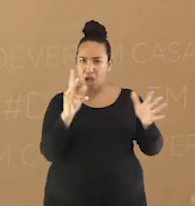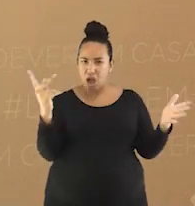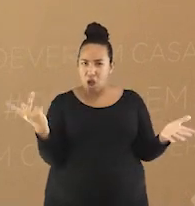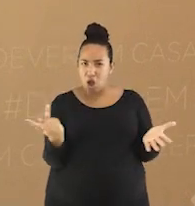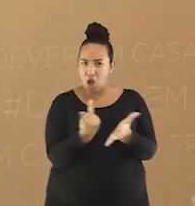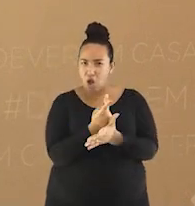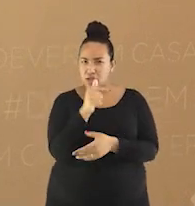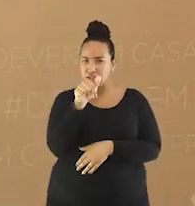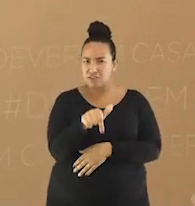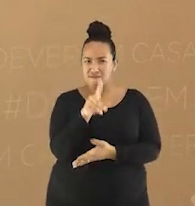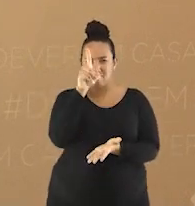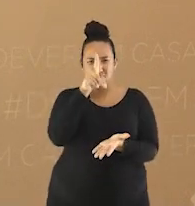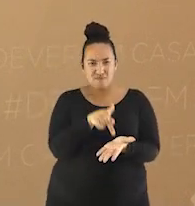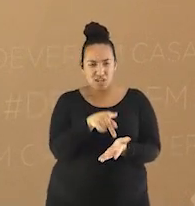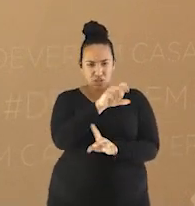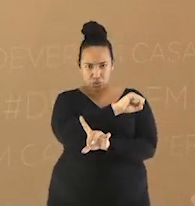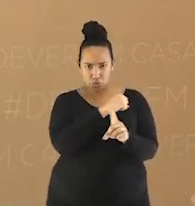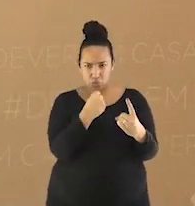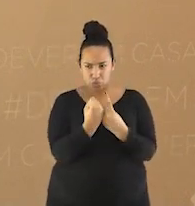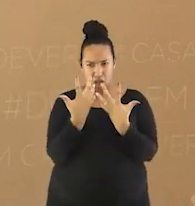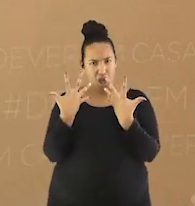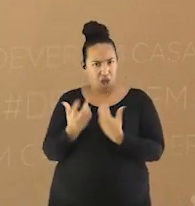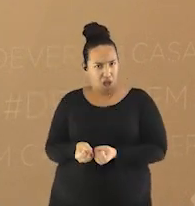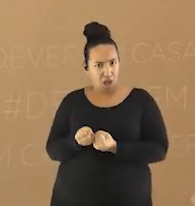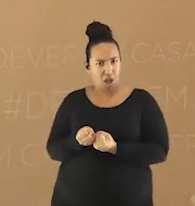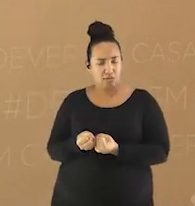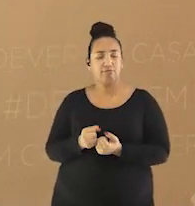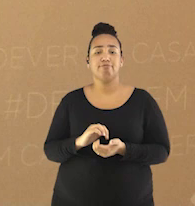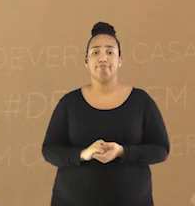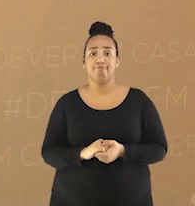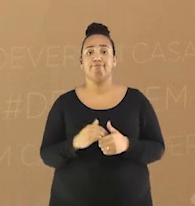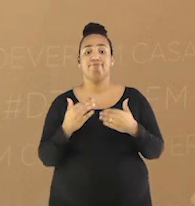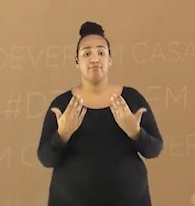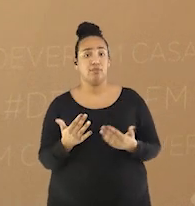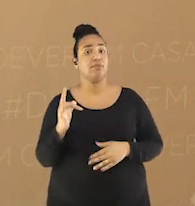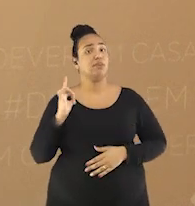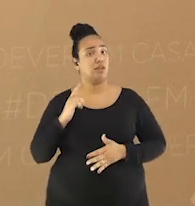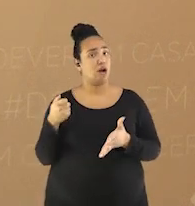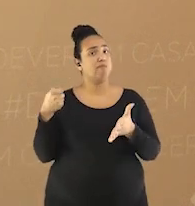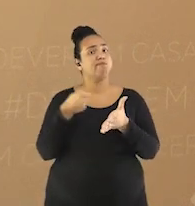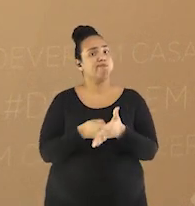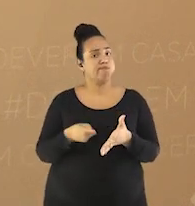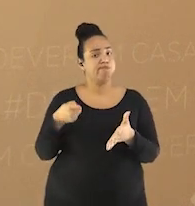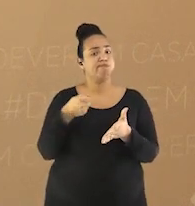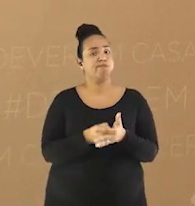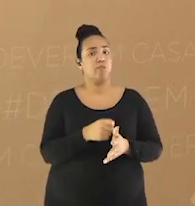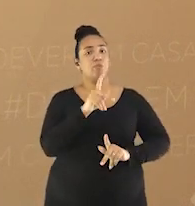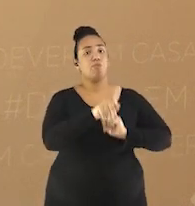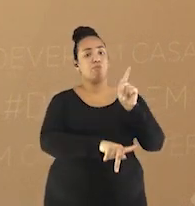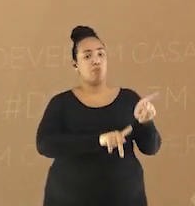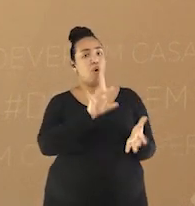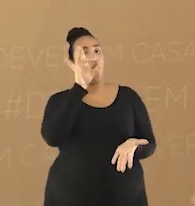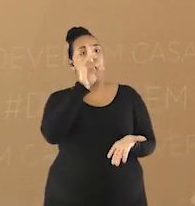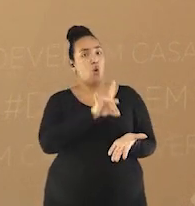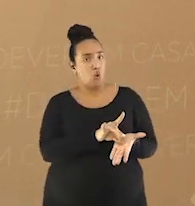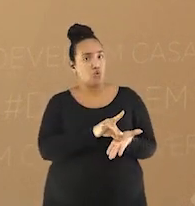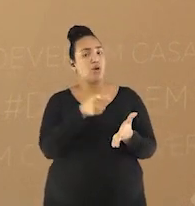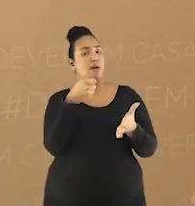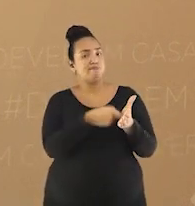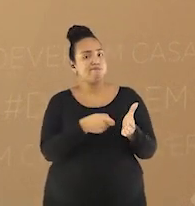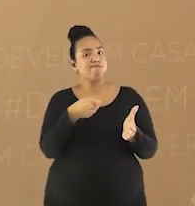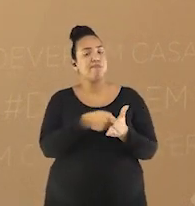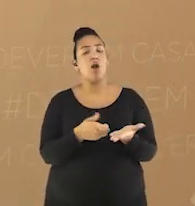foi bem recebido pelas sociedades desses continentes? Houve bastante resistência por parte dos povos nativos dessas terras.